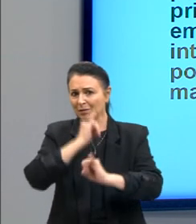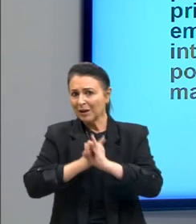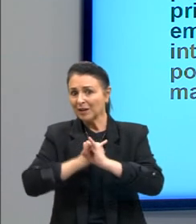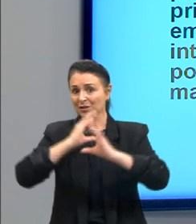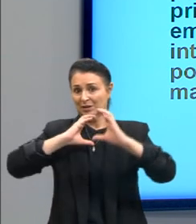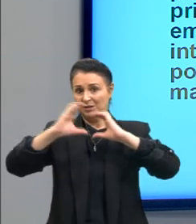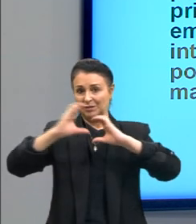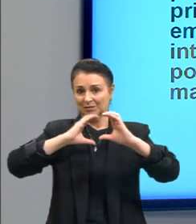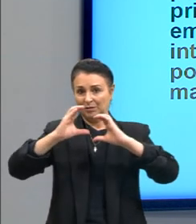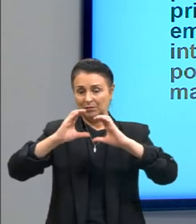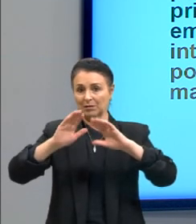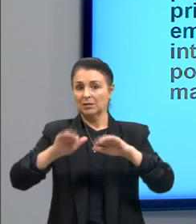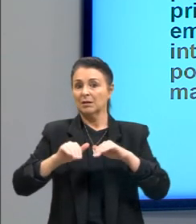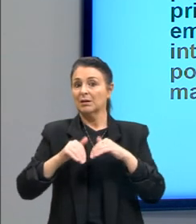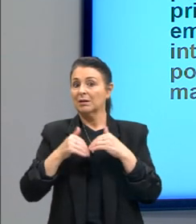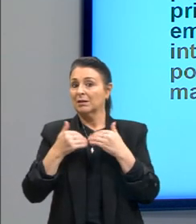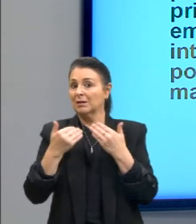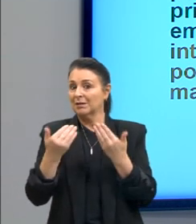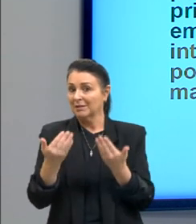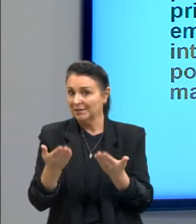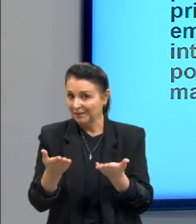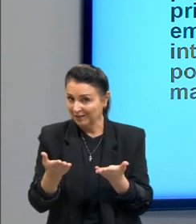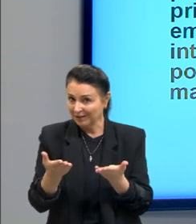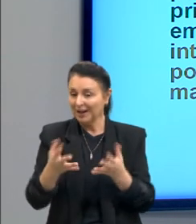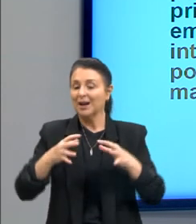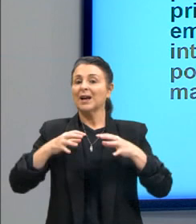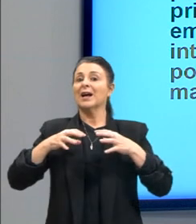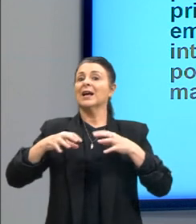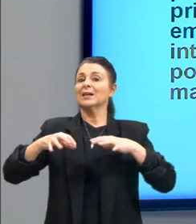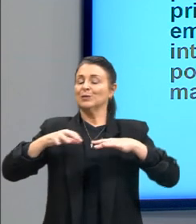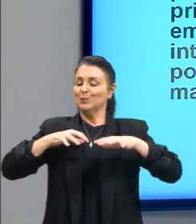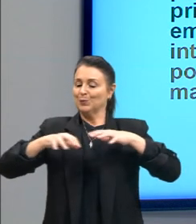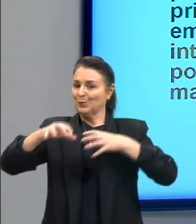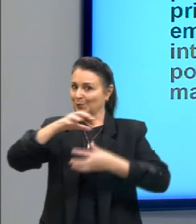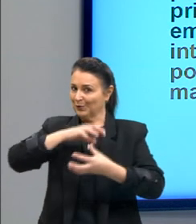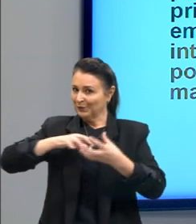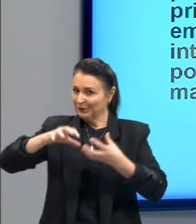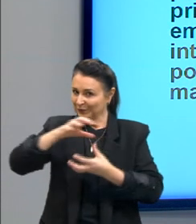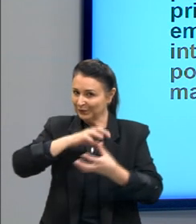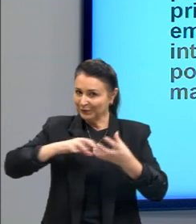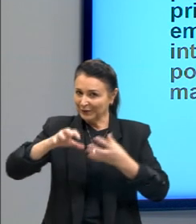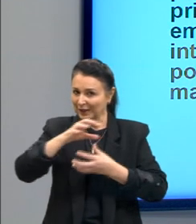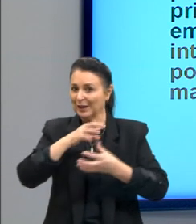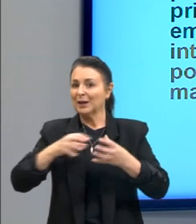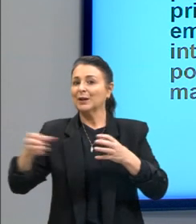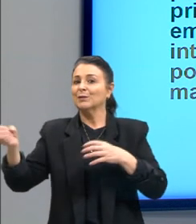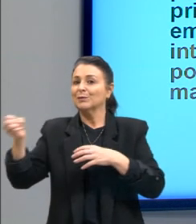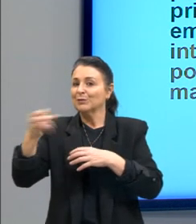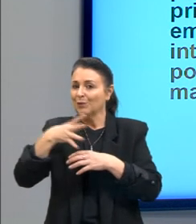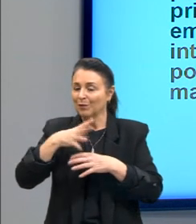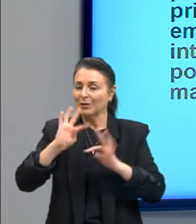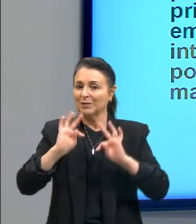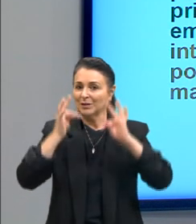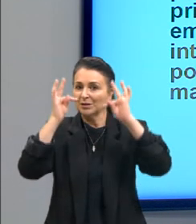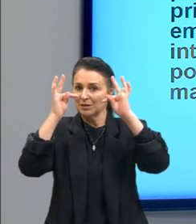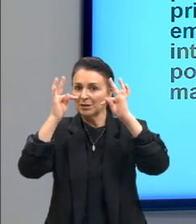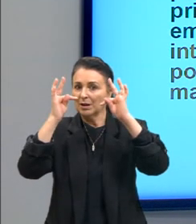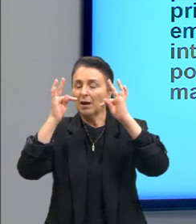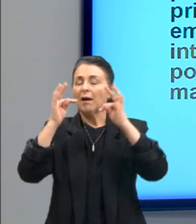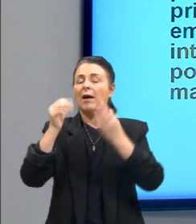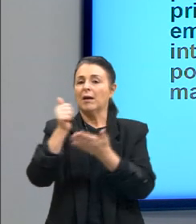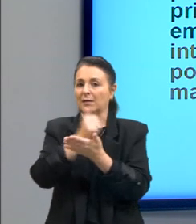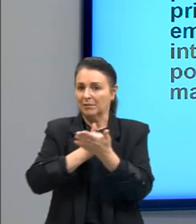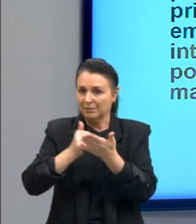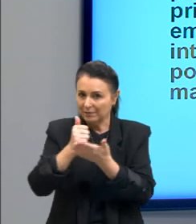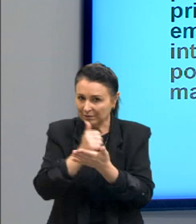embora esse movimento de modernização tecnológica tenha sido fundamental para